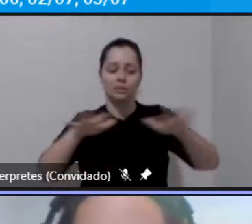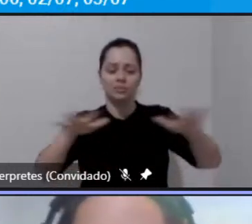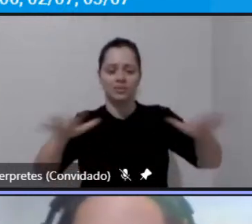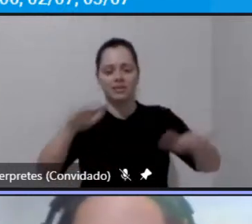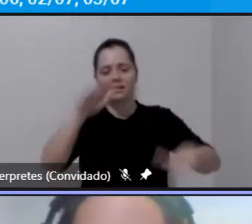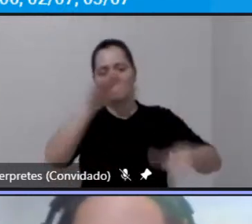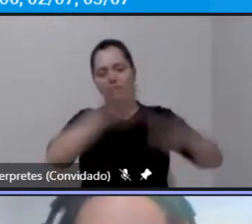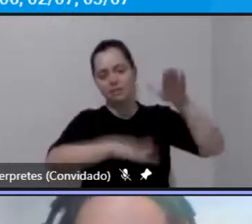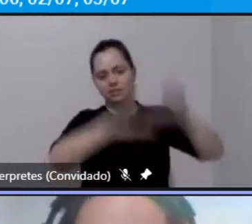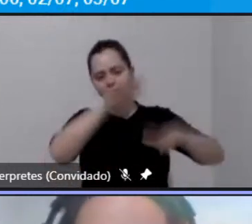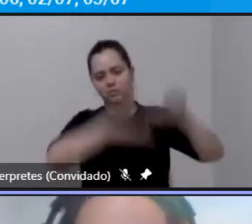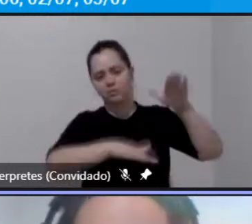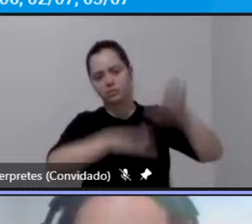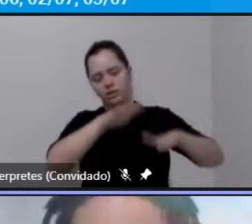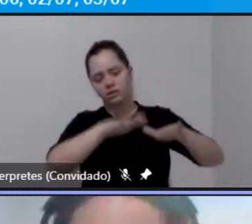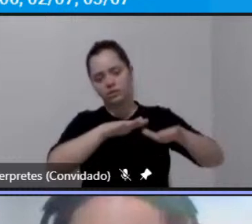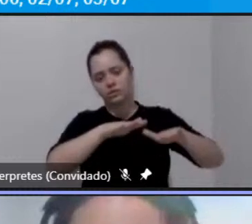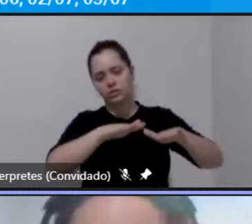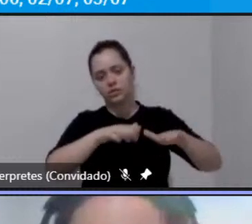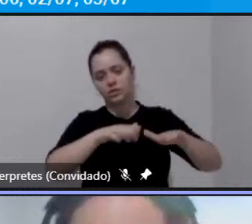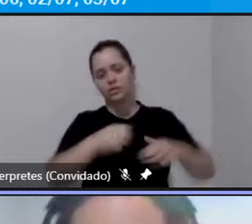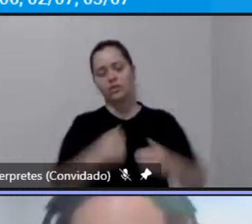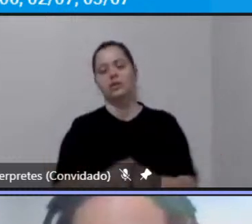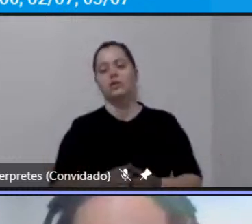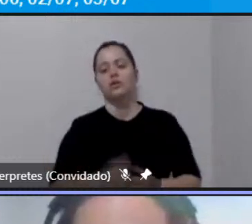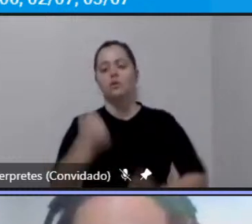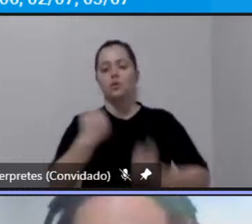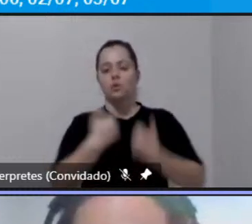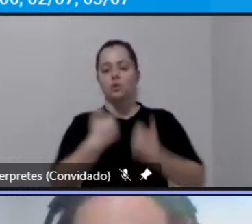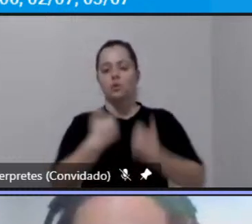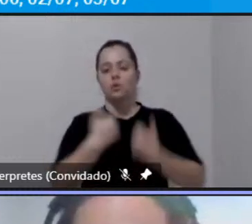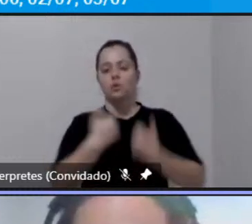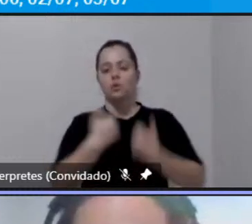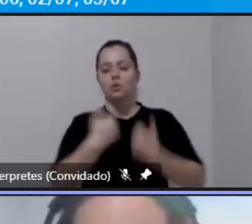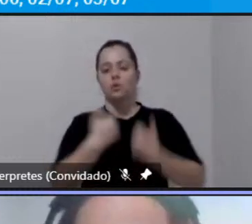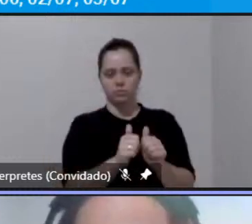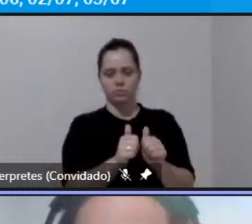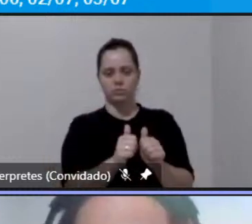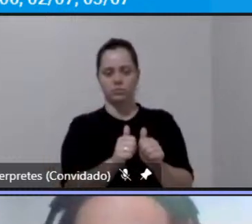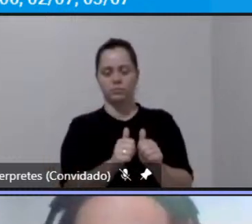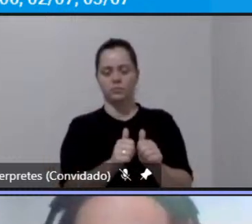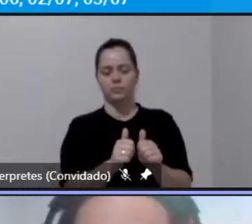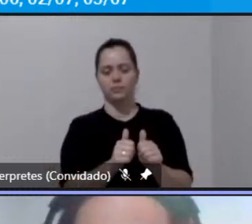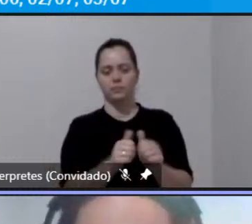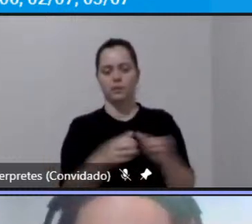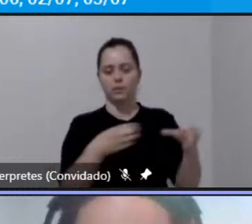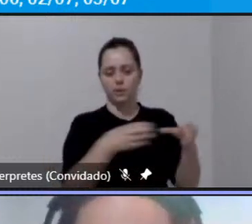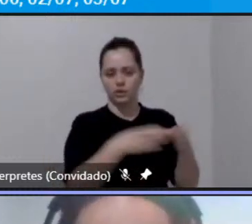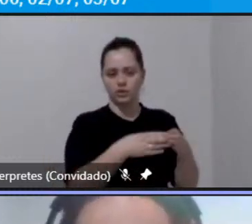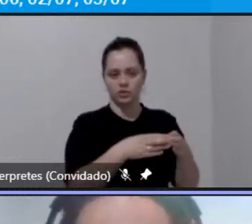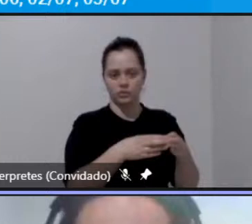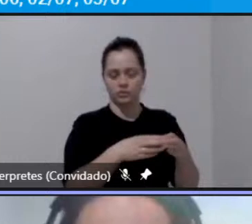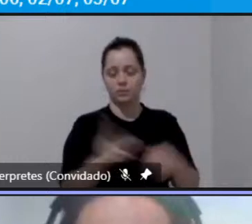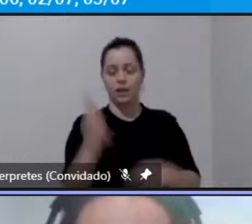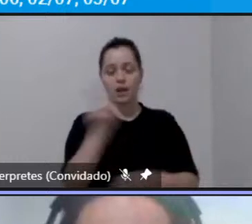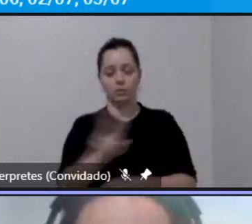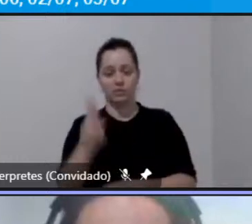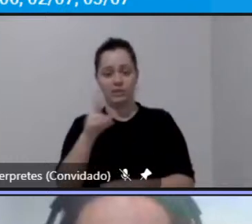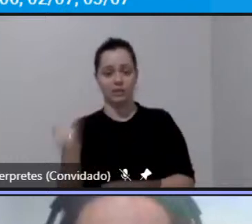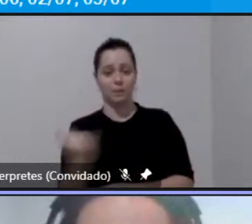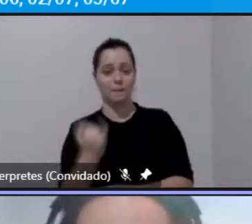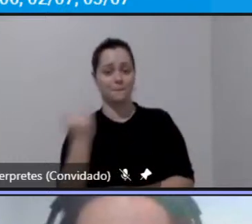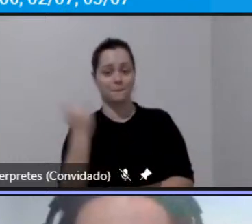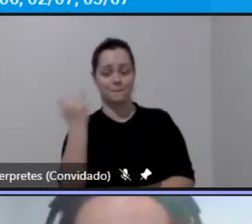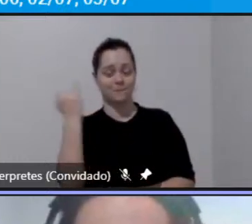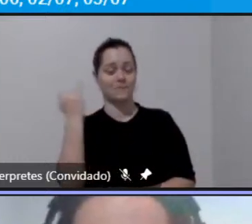o transporte coletivo ele é utilizado principalmente pelas classes